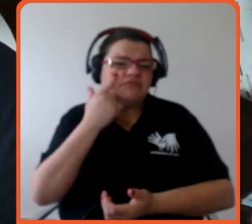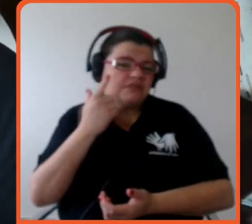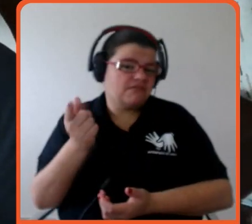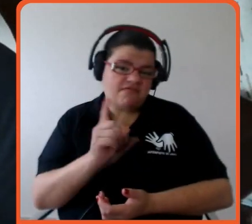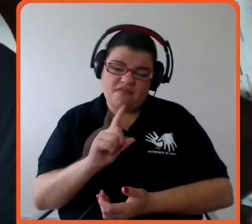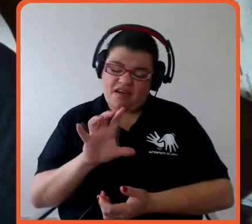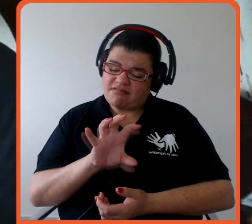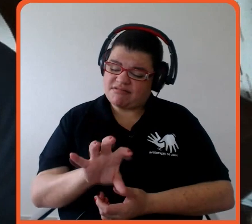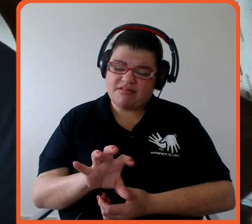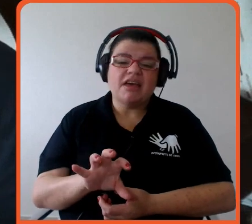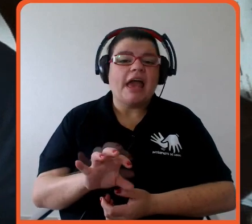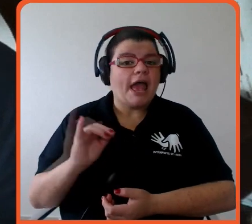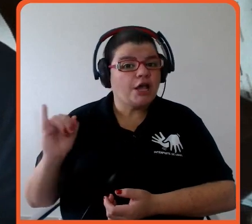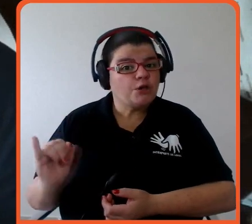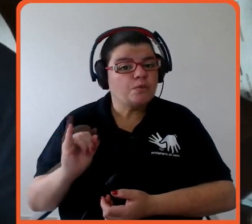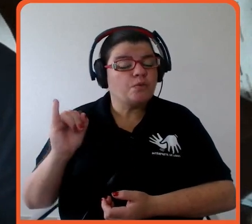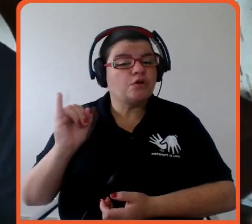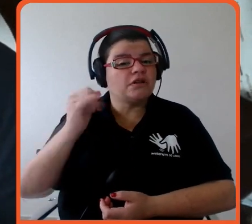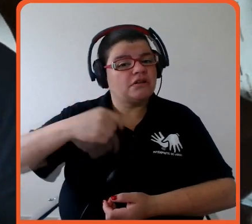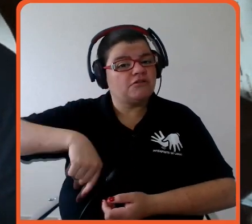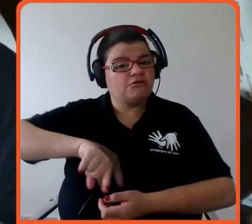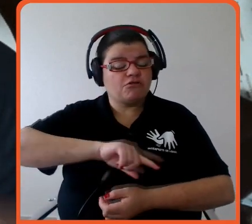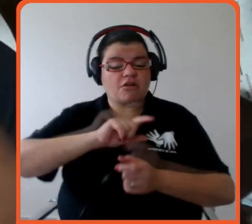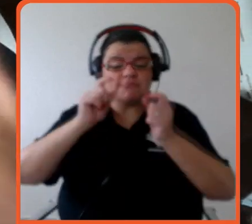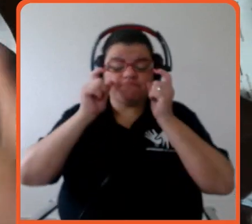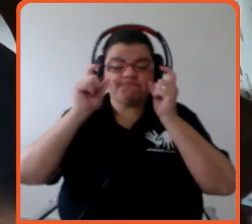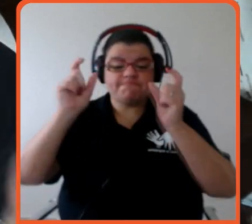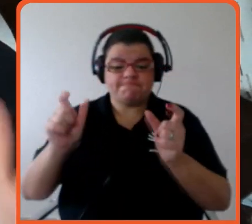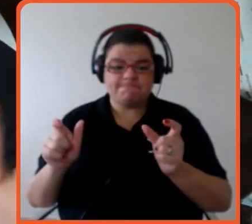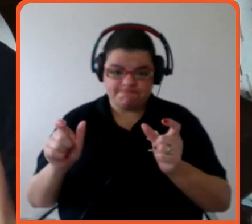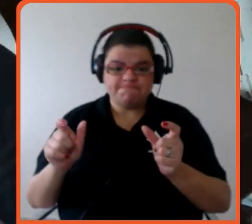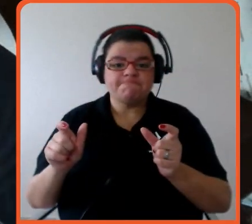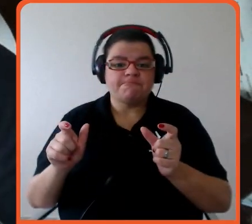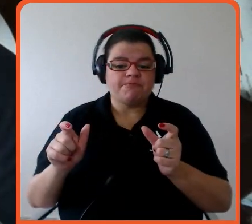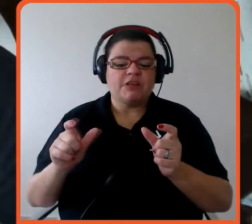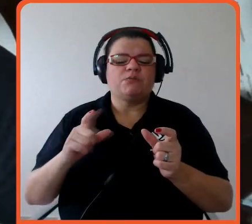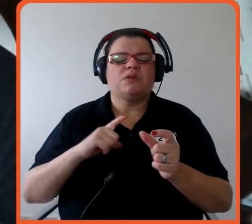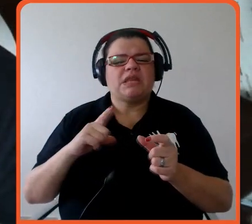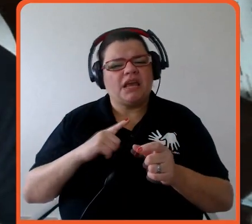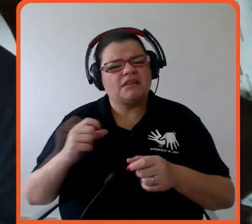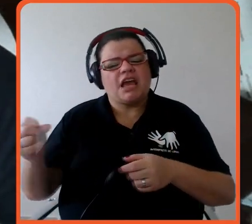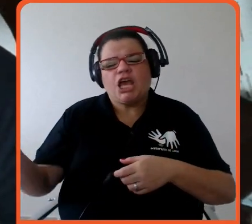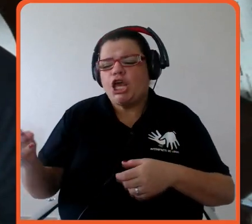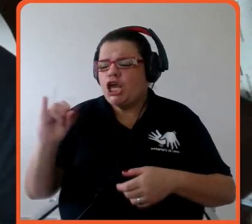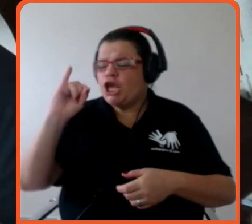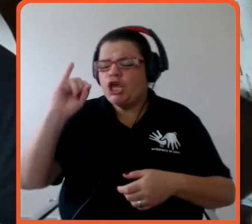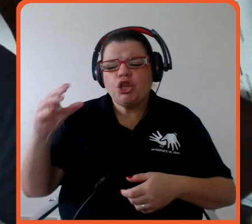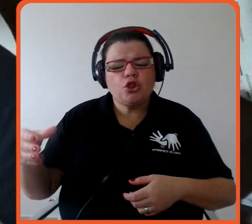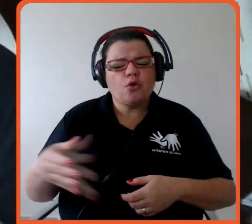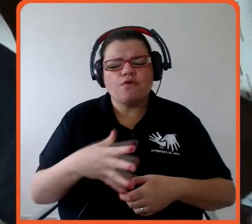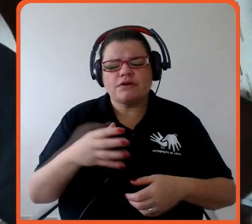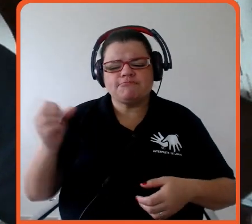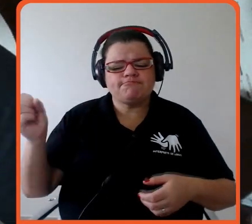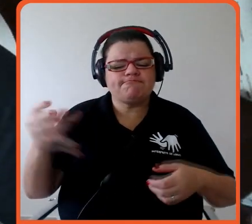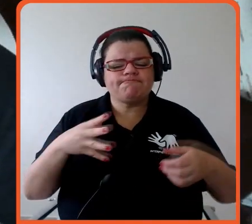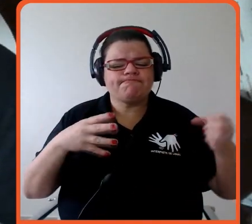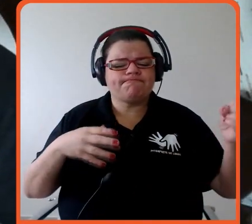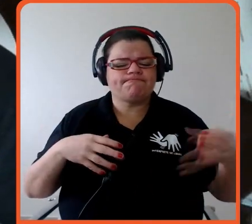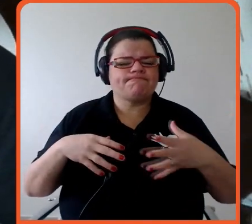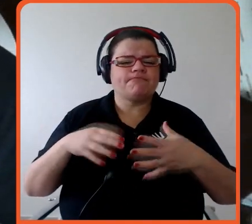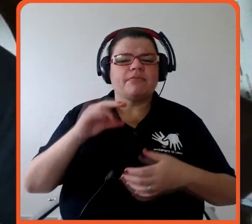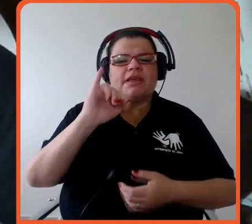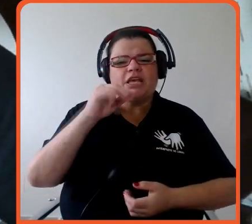importante também, mas acho que não é só por aí, tem que ter muita inovação para chegar lá e acaba sendo